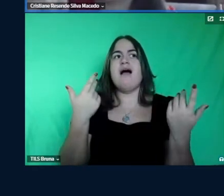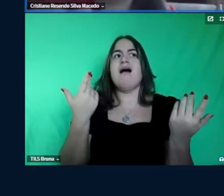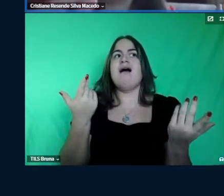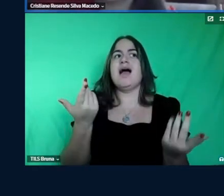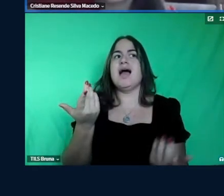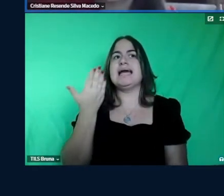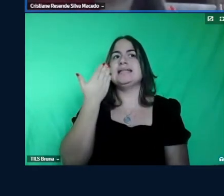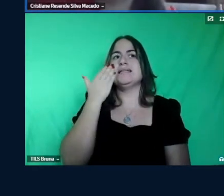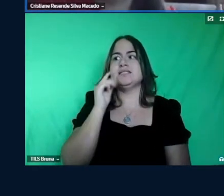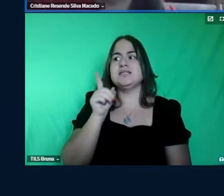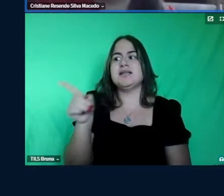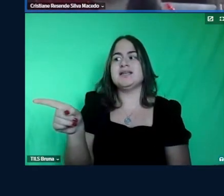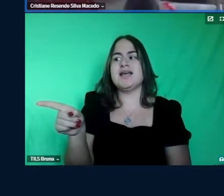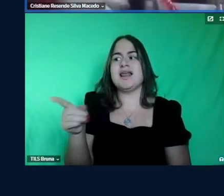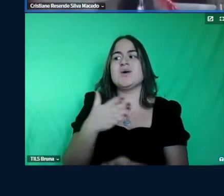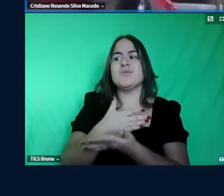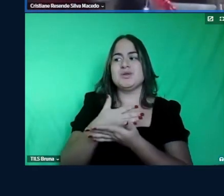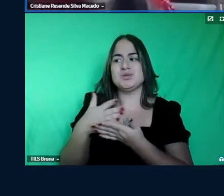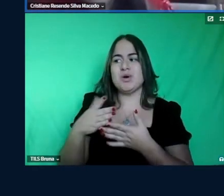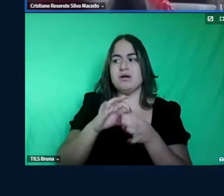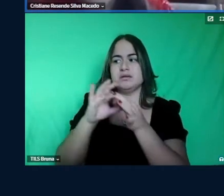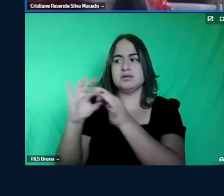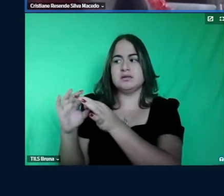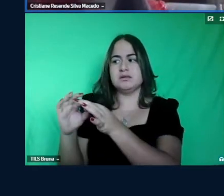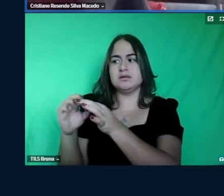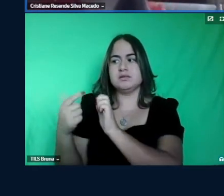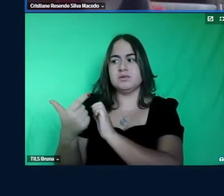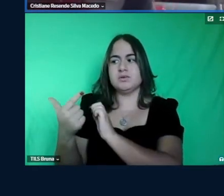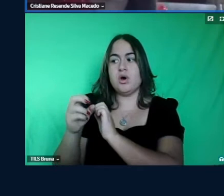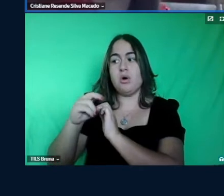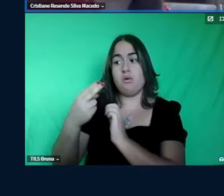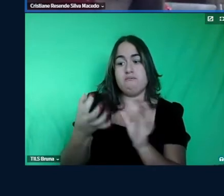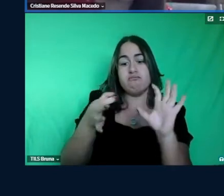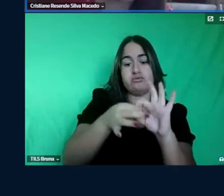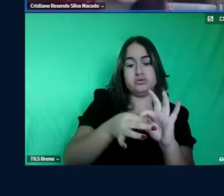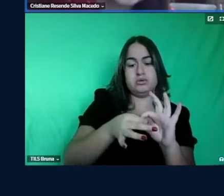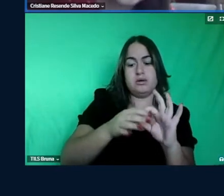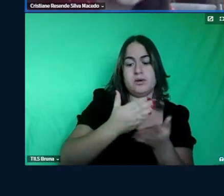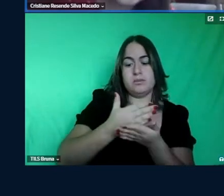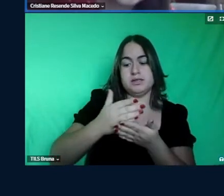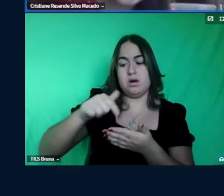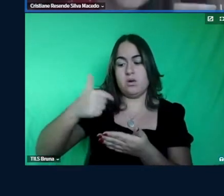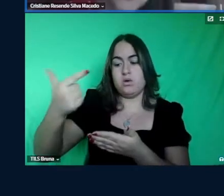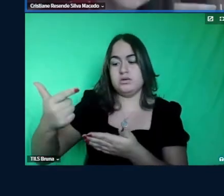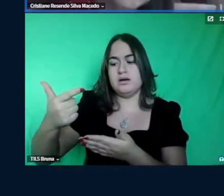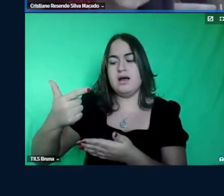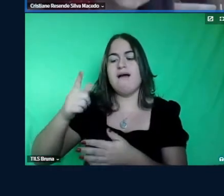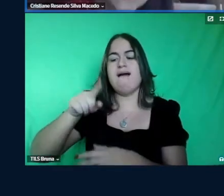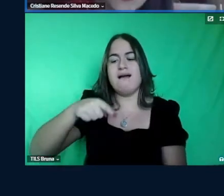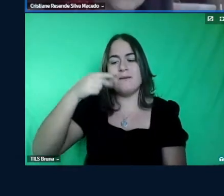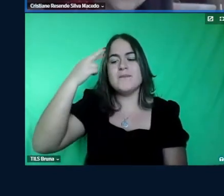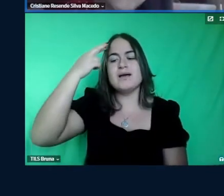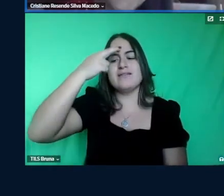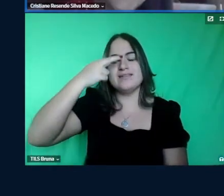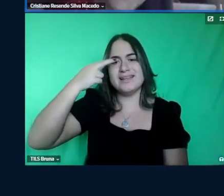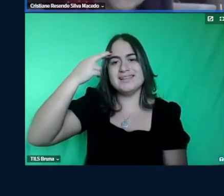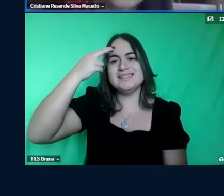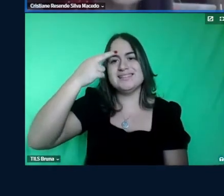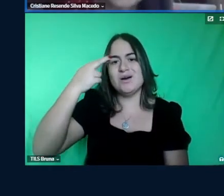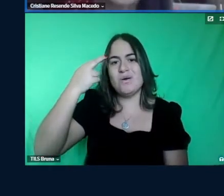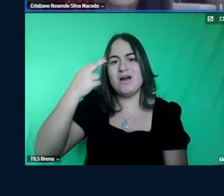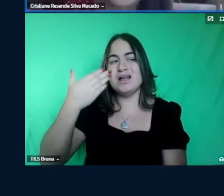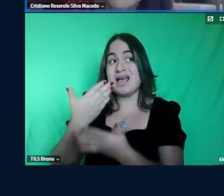um ciclo ou fechando um ciclo ou começando outro foi uma reflexão pós aula